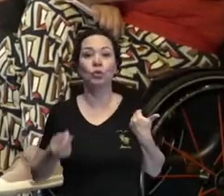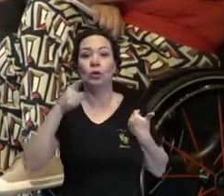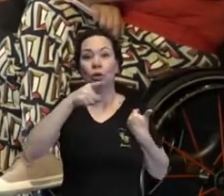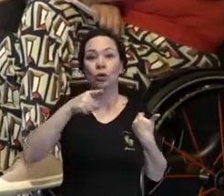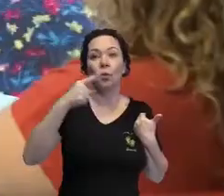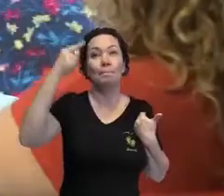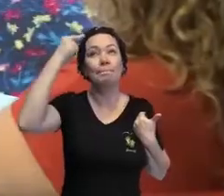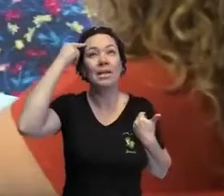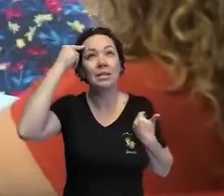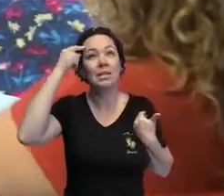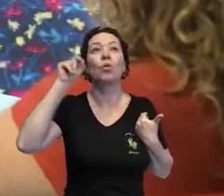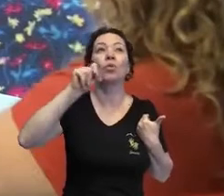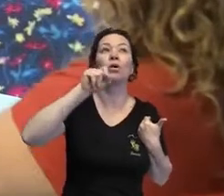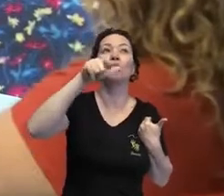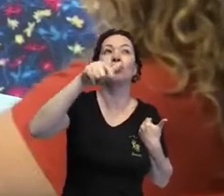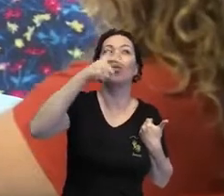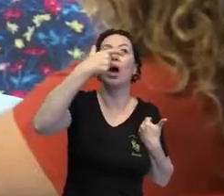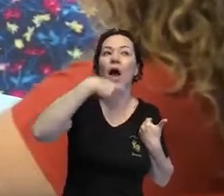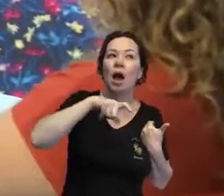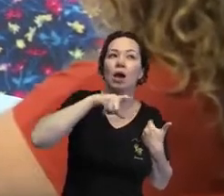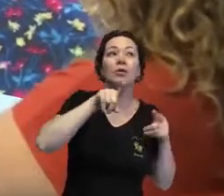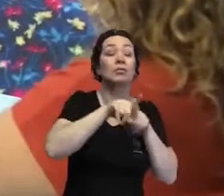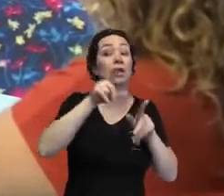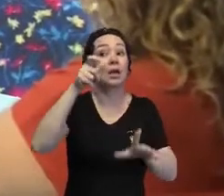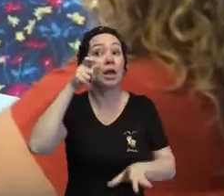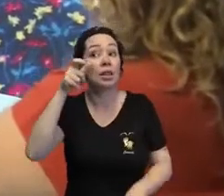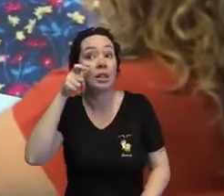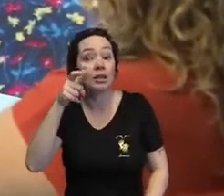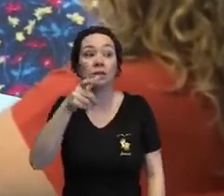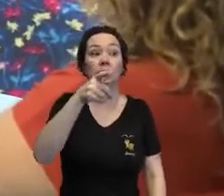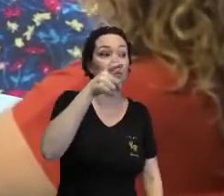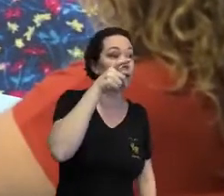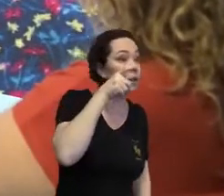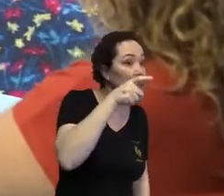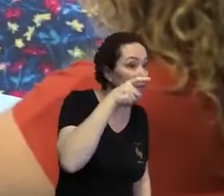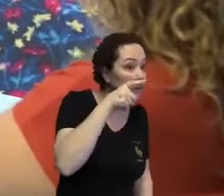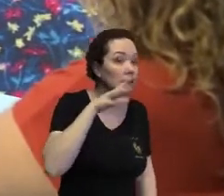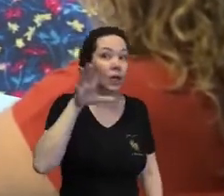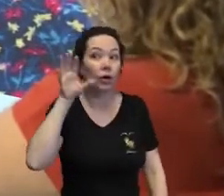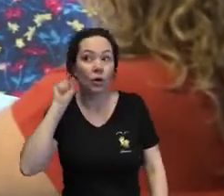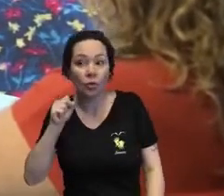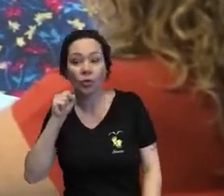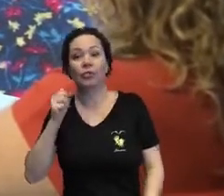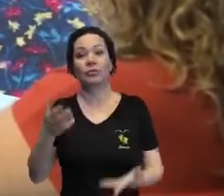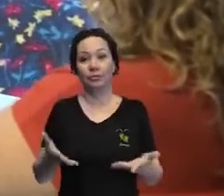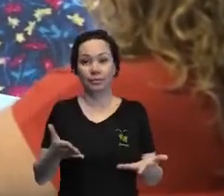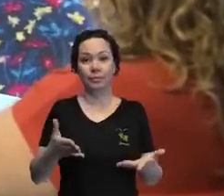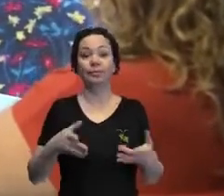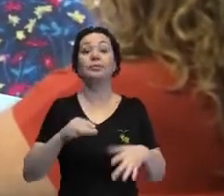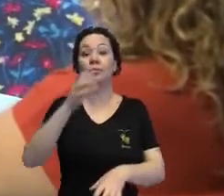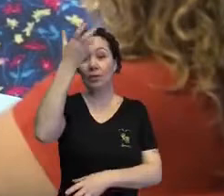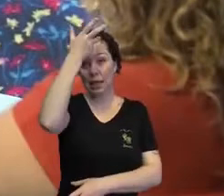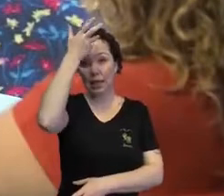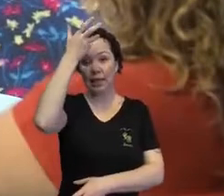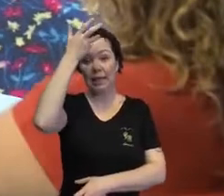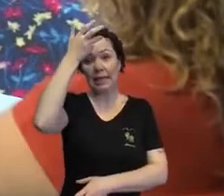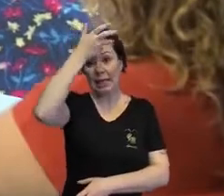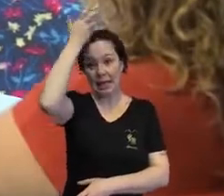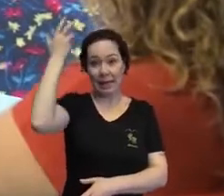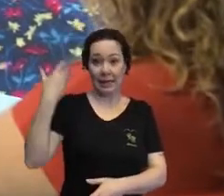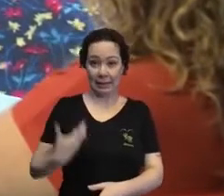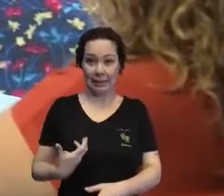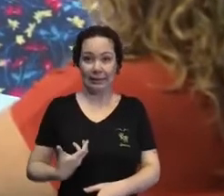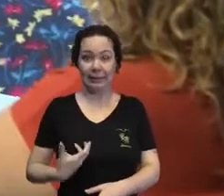conceitos e a ouvir, ter voz e dar voz também. E a Catarina tem uma